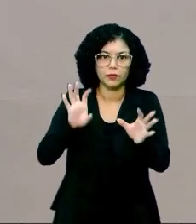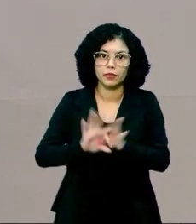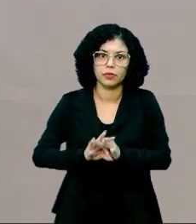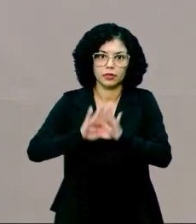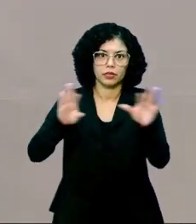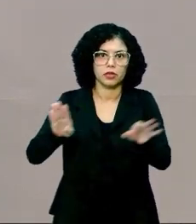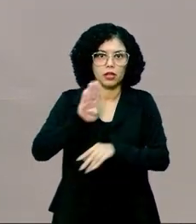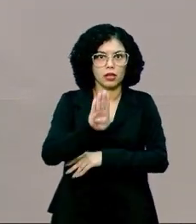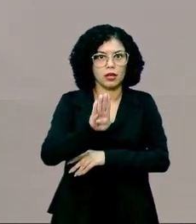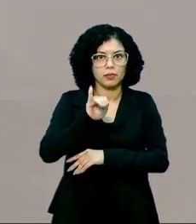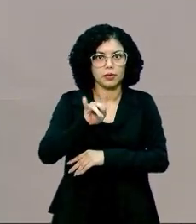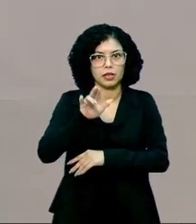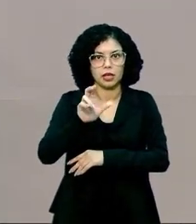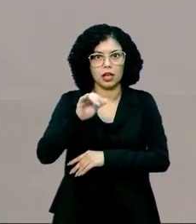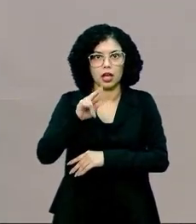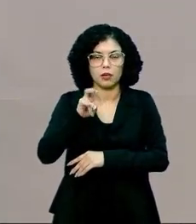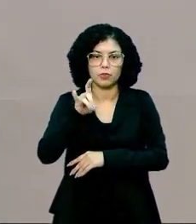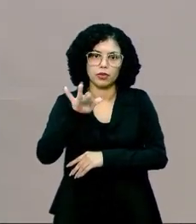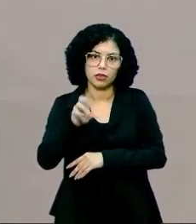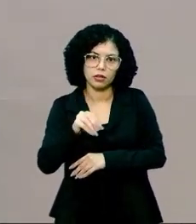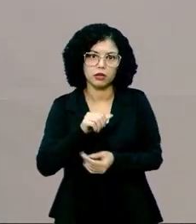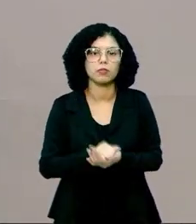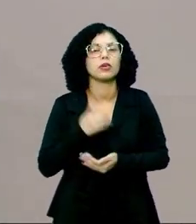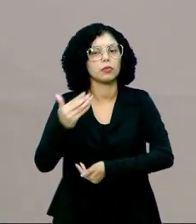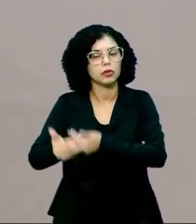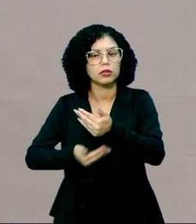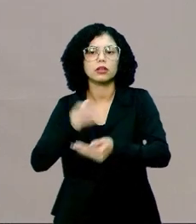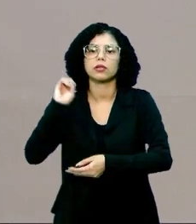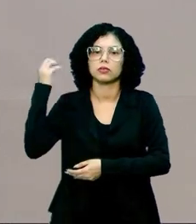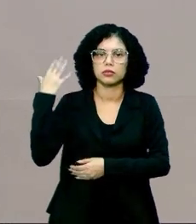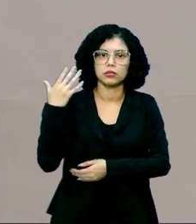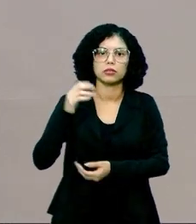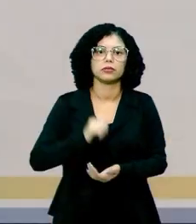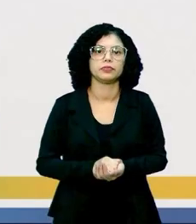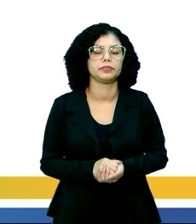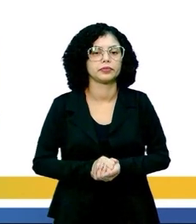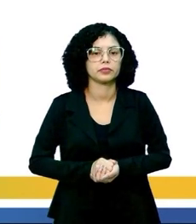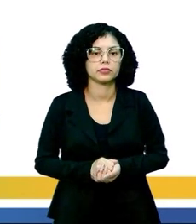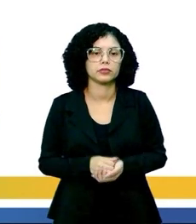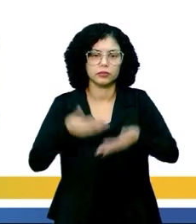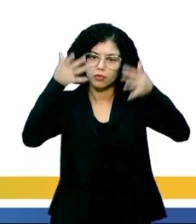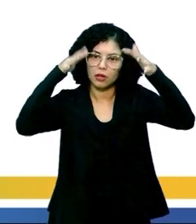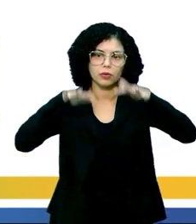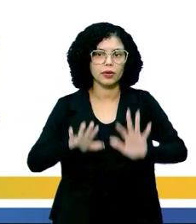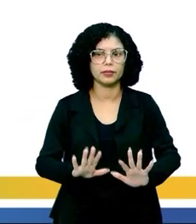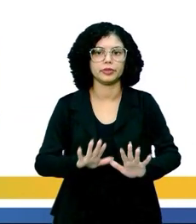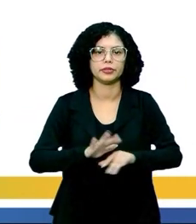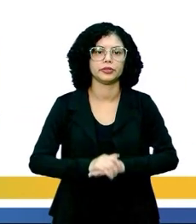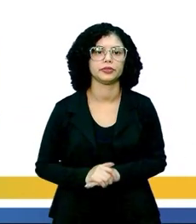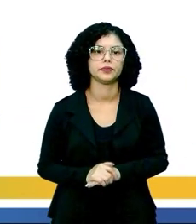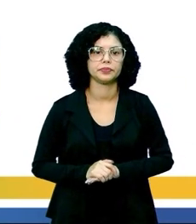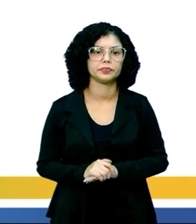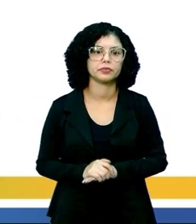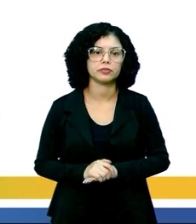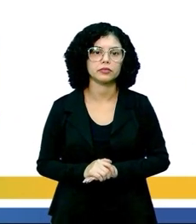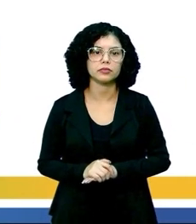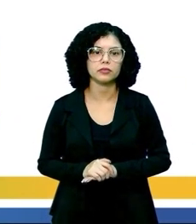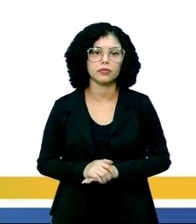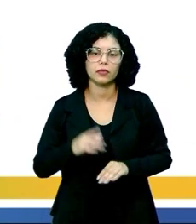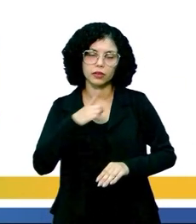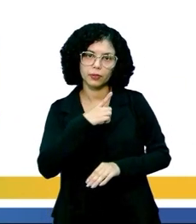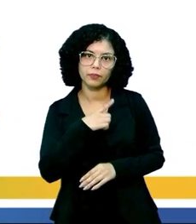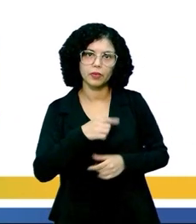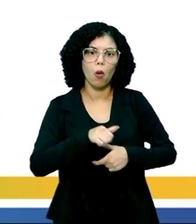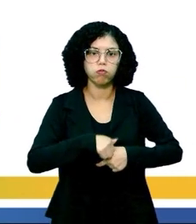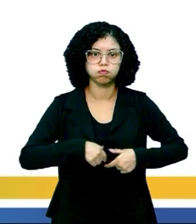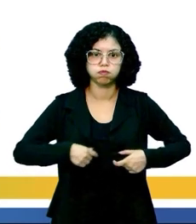quê? Bicarbonato. Para que o processo de digestão aconteça tranquilamente, tá certo? E do intestino delgado, temos